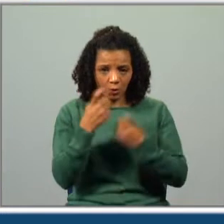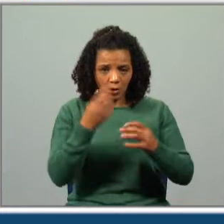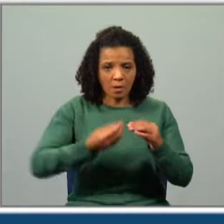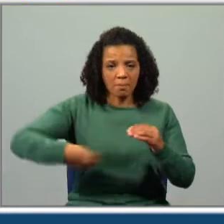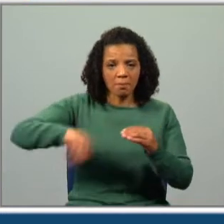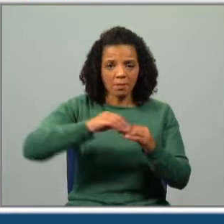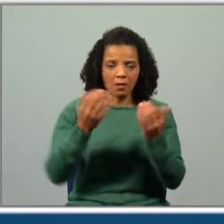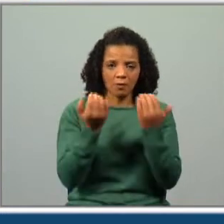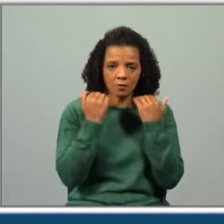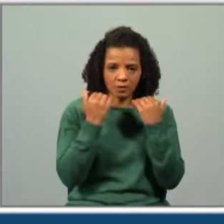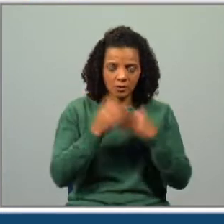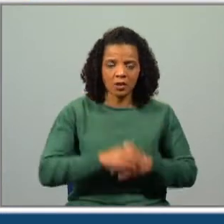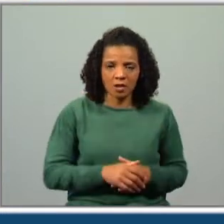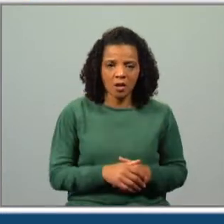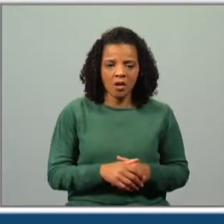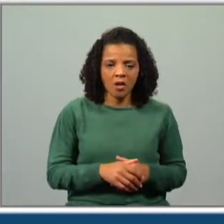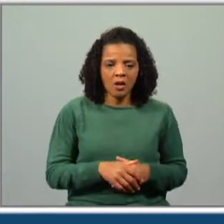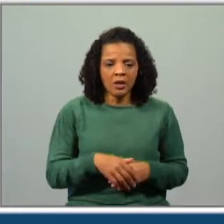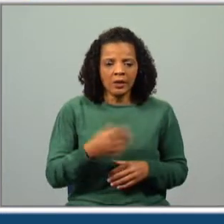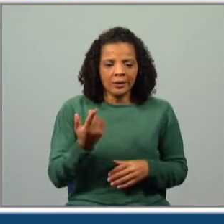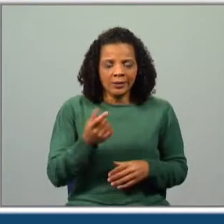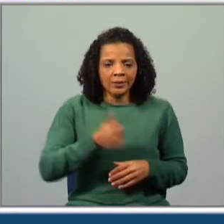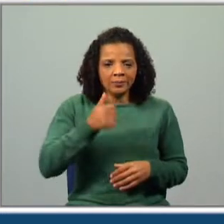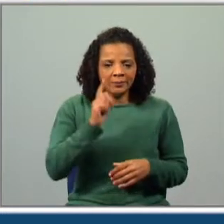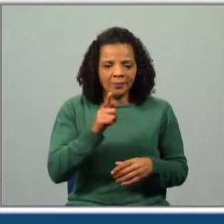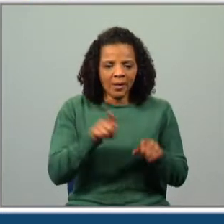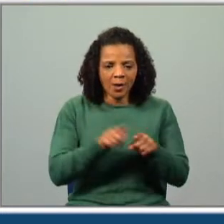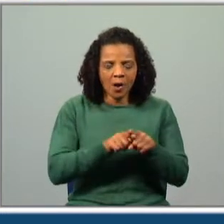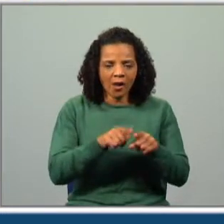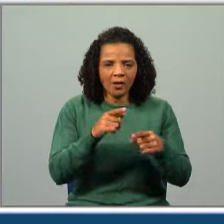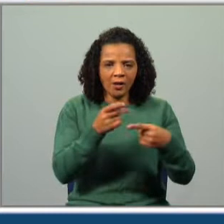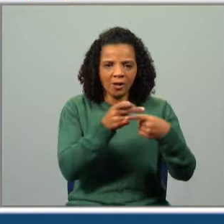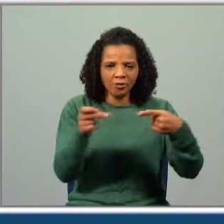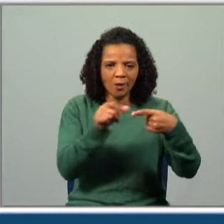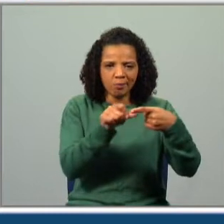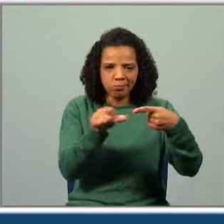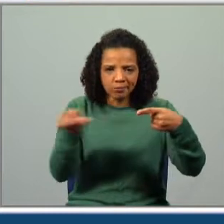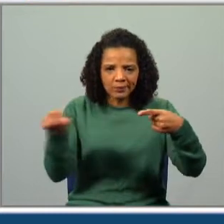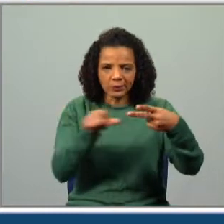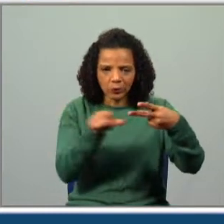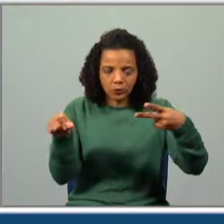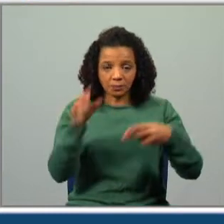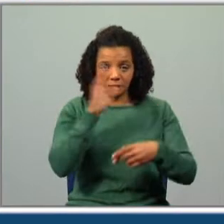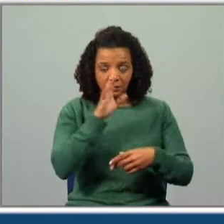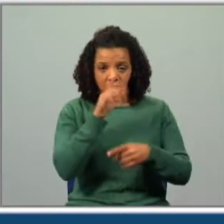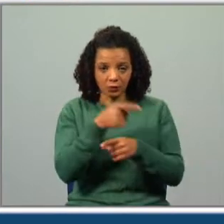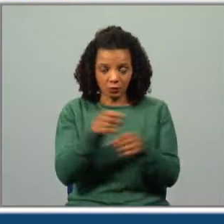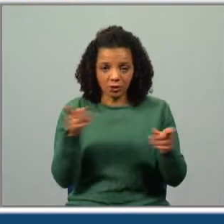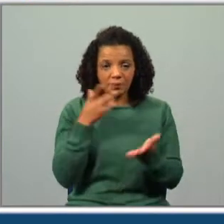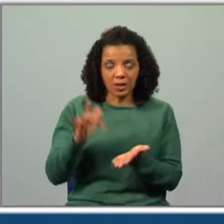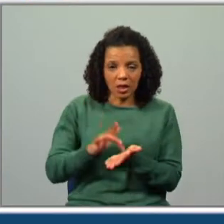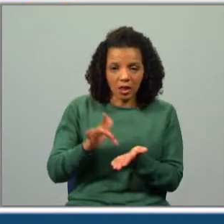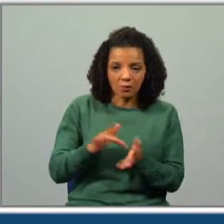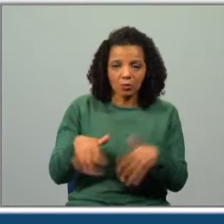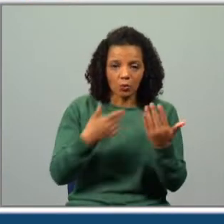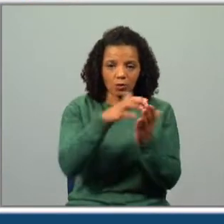informação, íamos sublinhar. Isso que eu fiz. Voltei ao excerto. Se vocês tivessem o livro